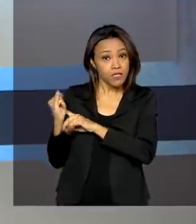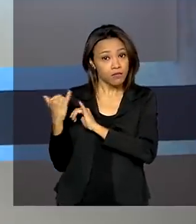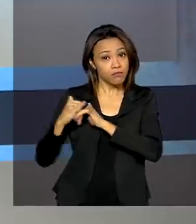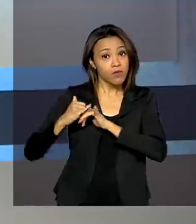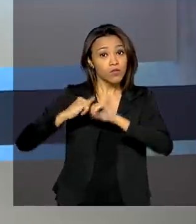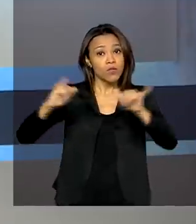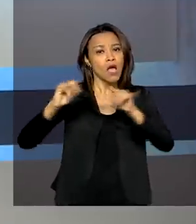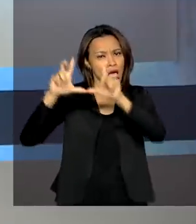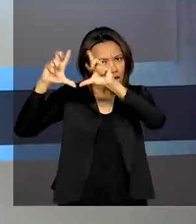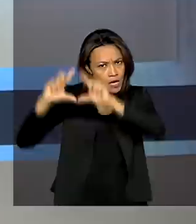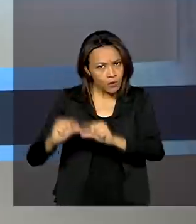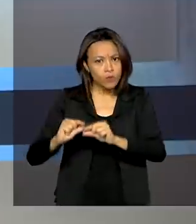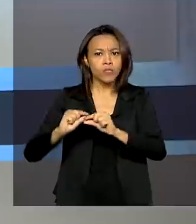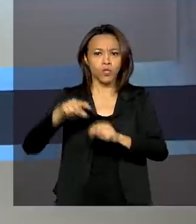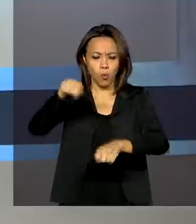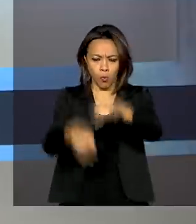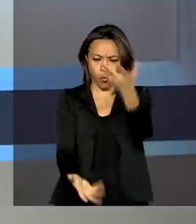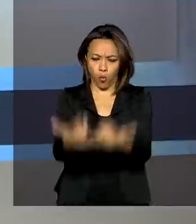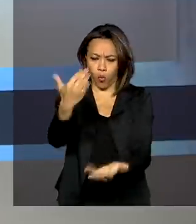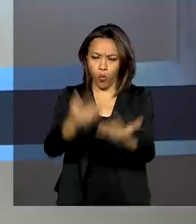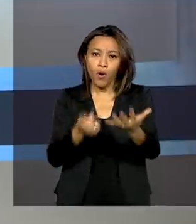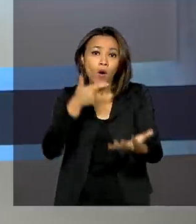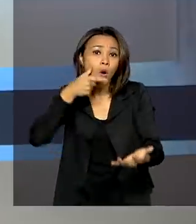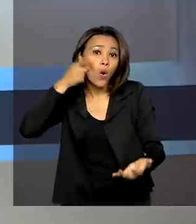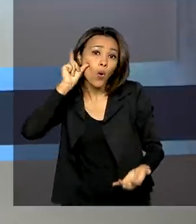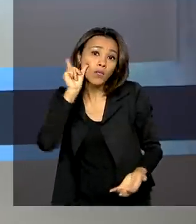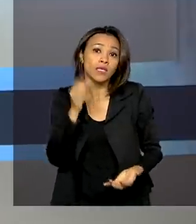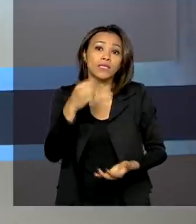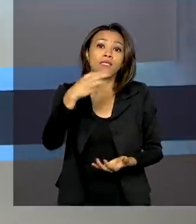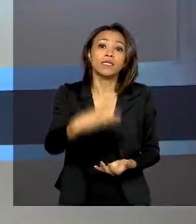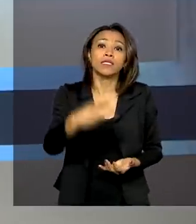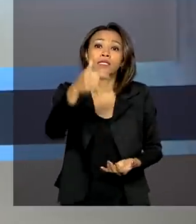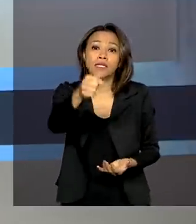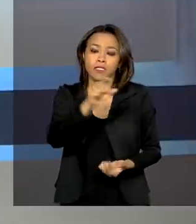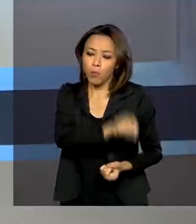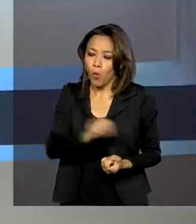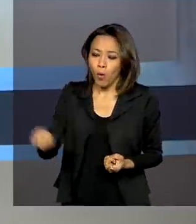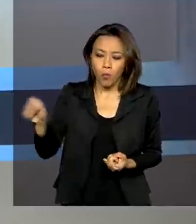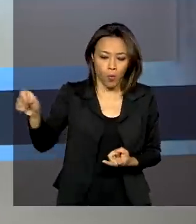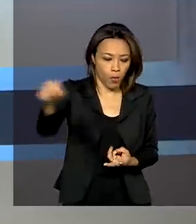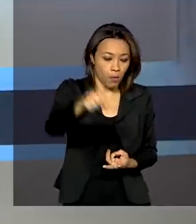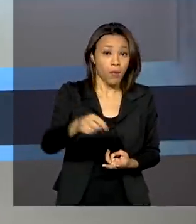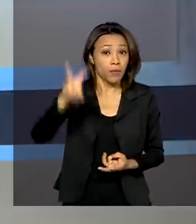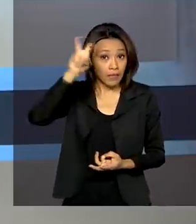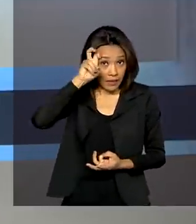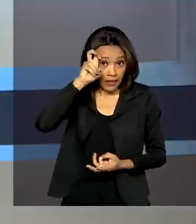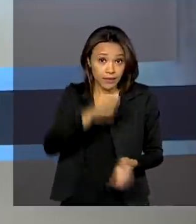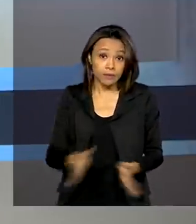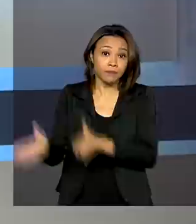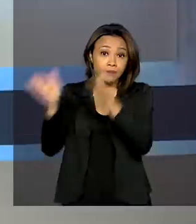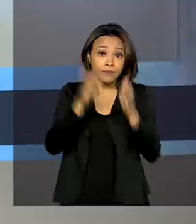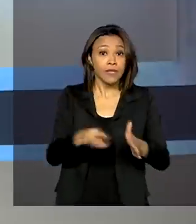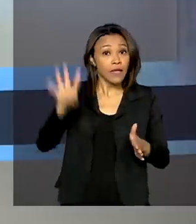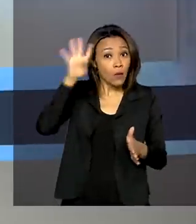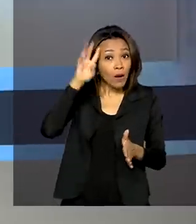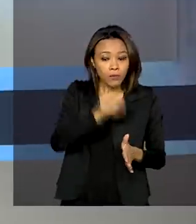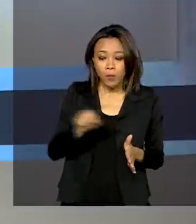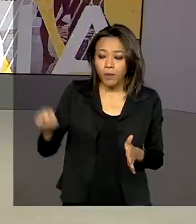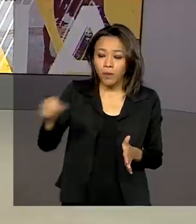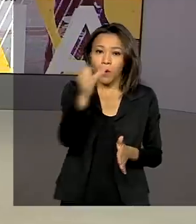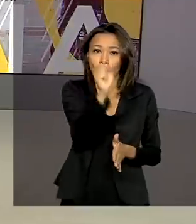no número de queimadas ontem. Foram 37 focos registrados nesta quinta-feira. Na quarta, foram 82.